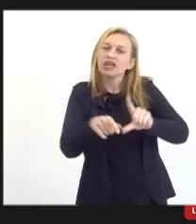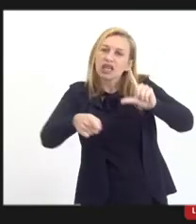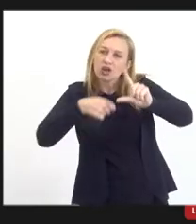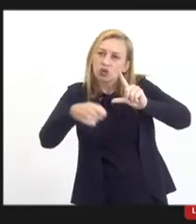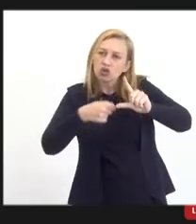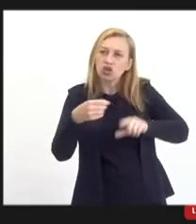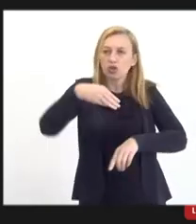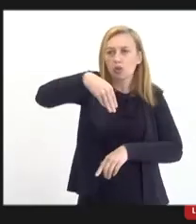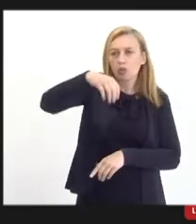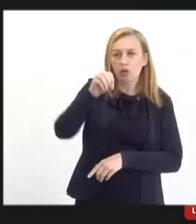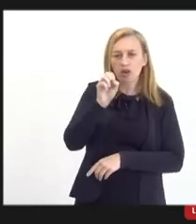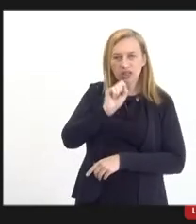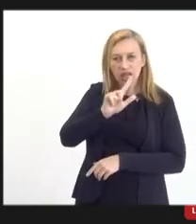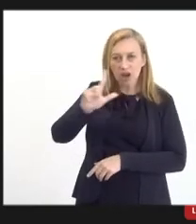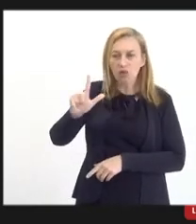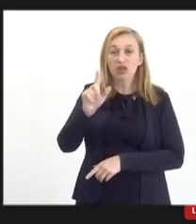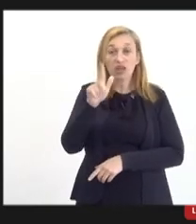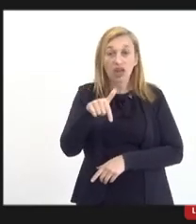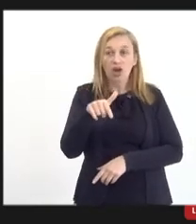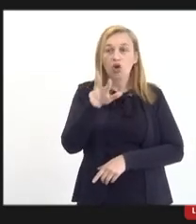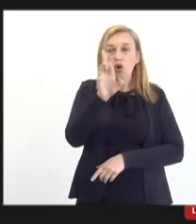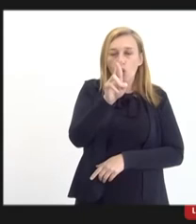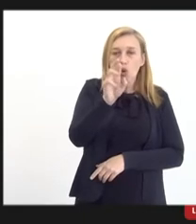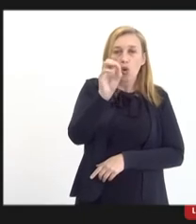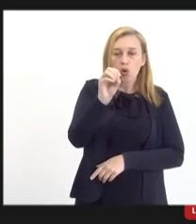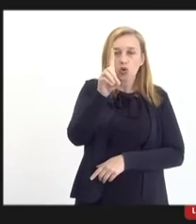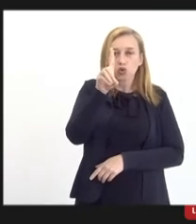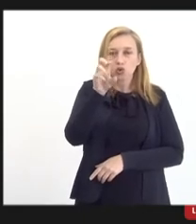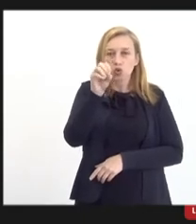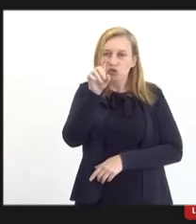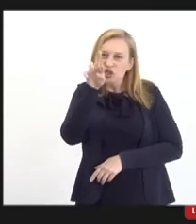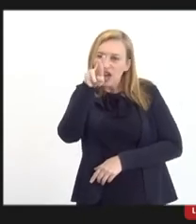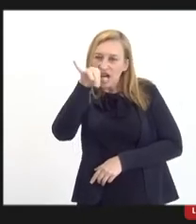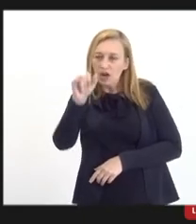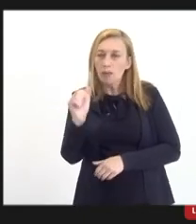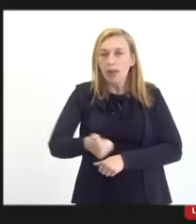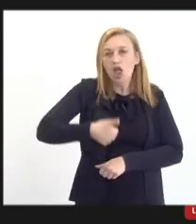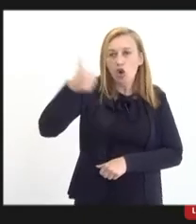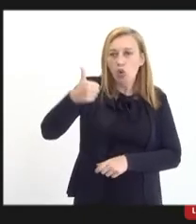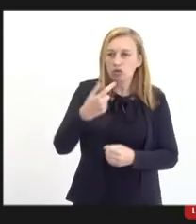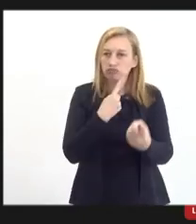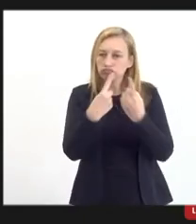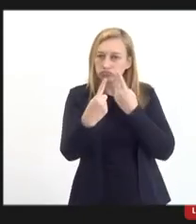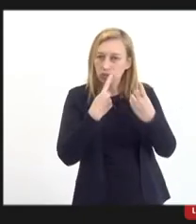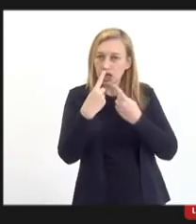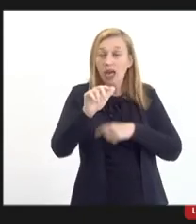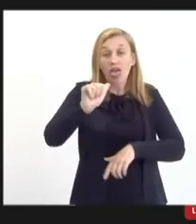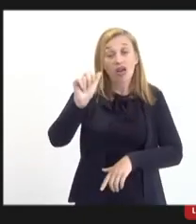modal que é o rodoviário, melhorando as estradas que são